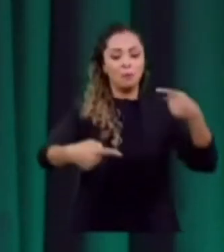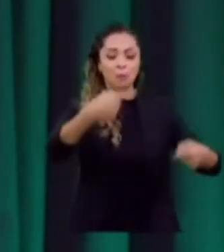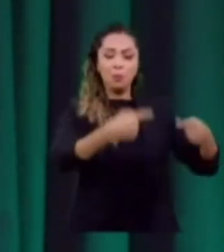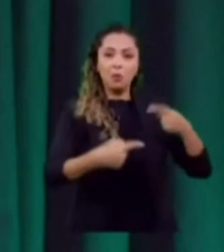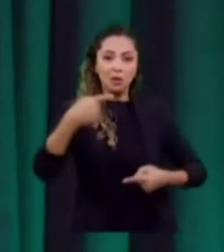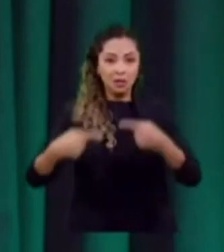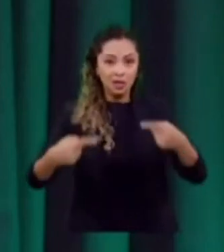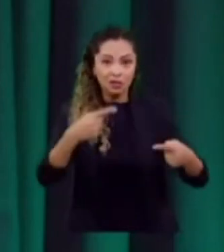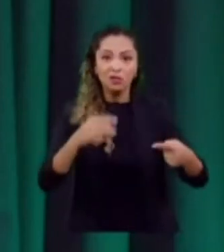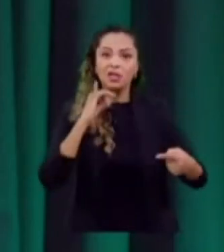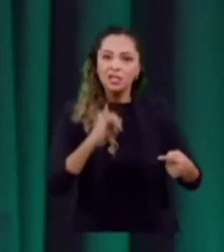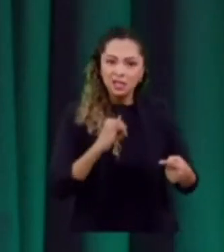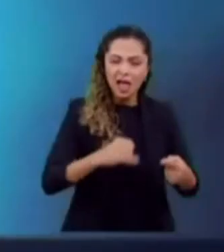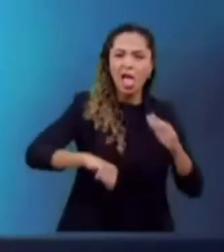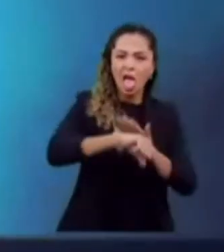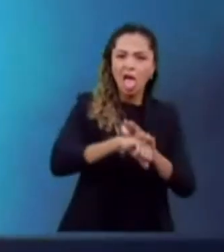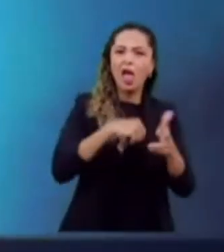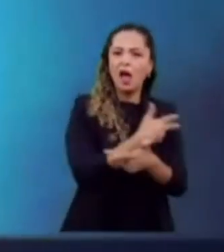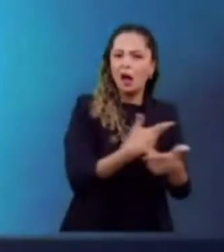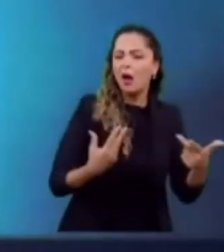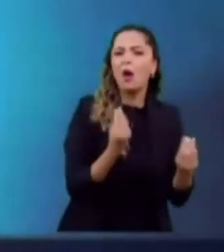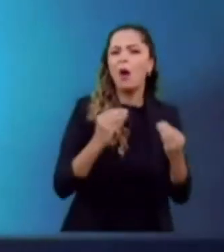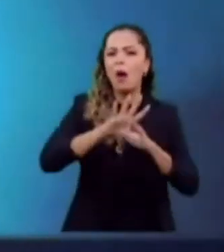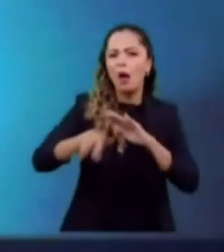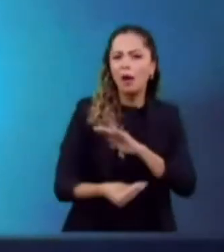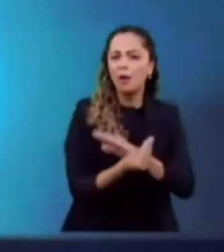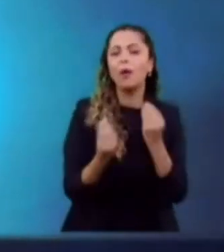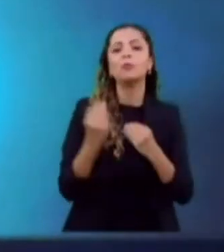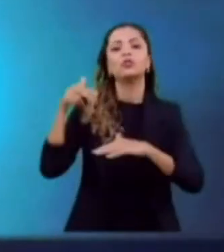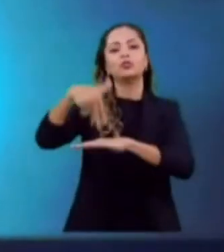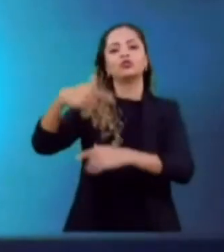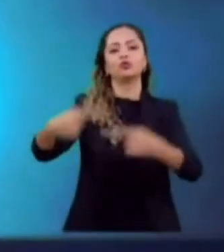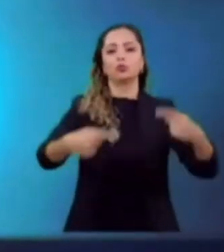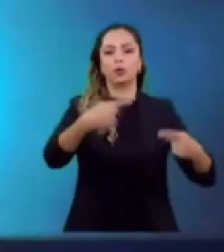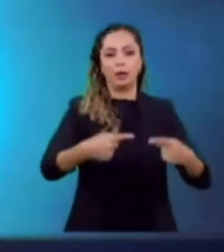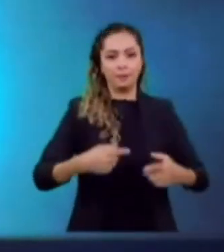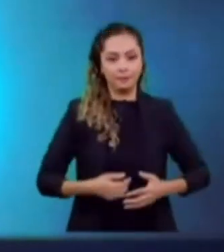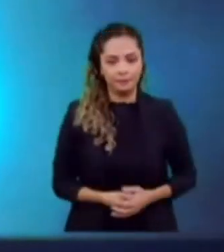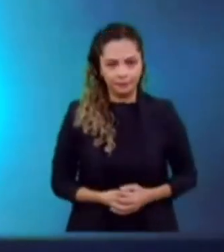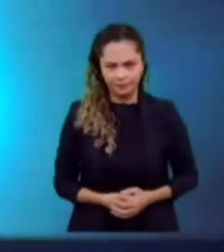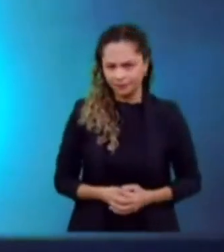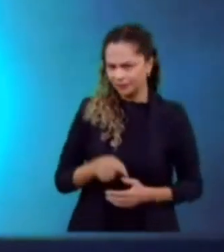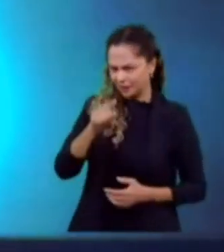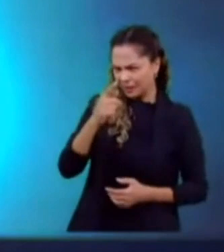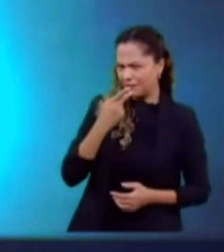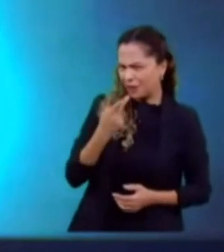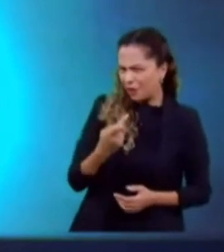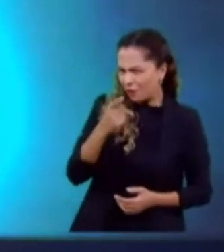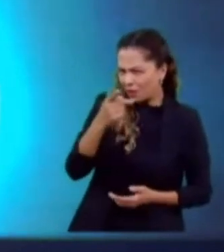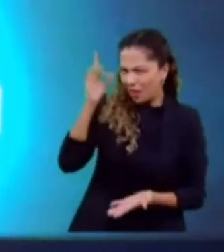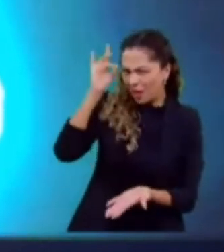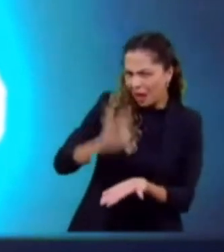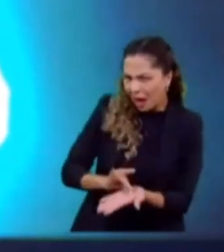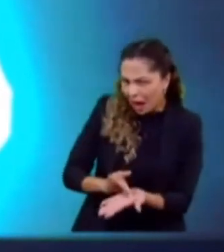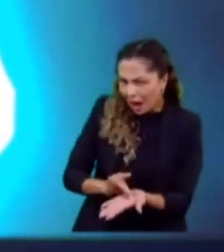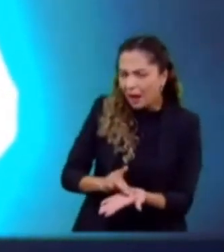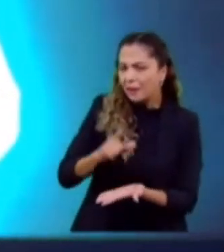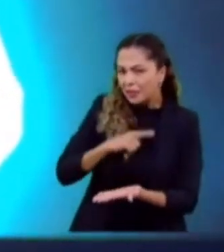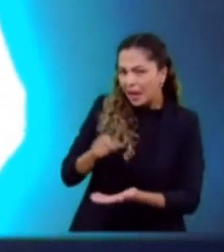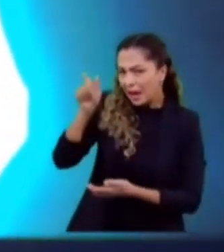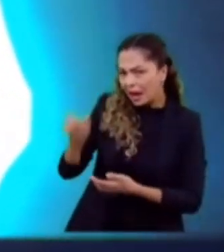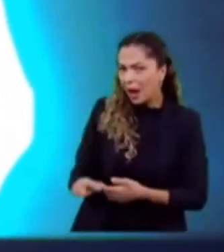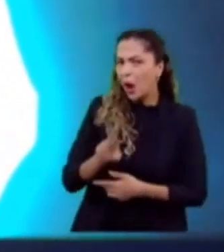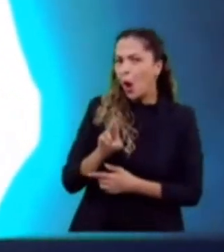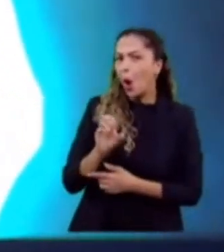disputar eleições? Por favor, candidato. A senhora está afirmando que o Roberto Jefferson foi enquadrado na lei da ficha